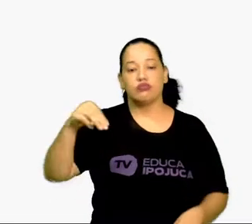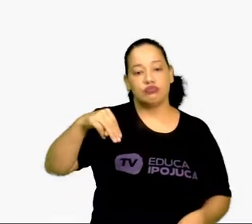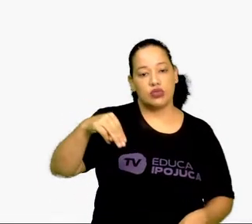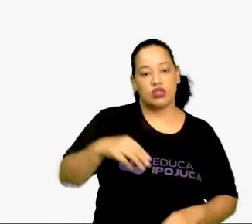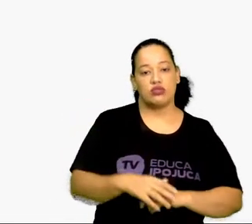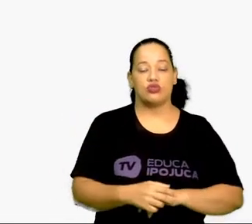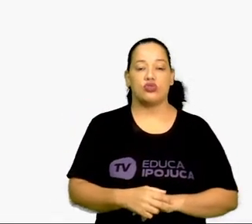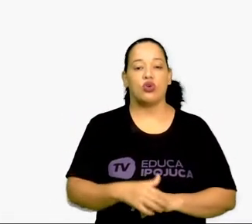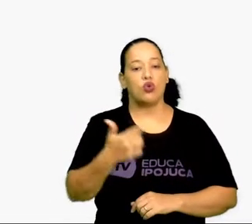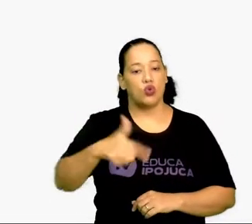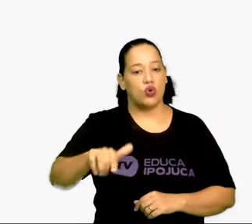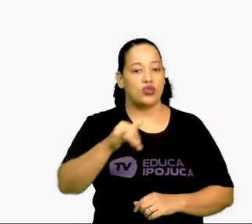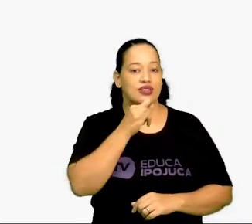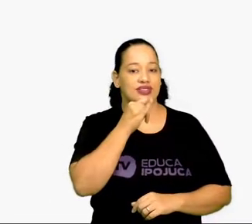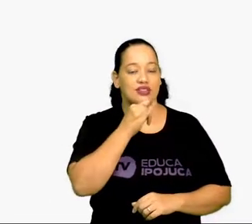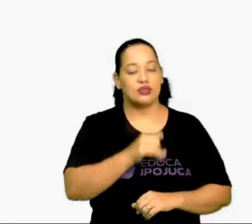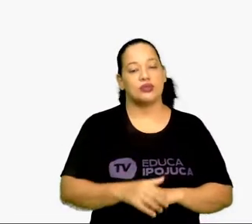exemplo.